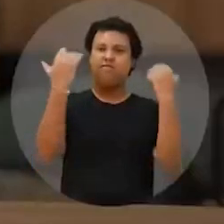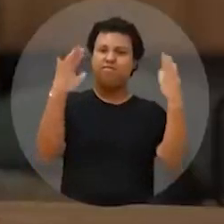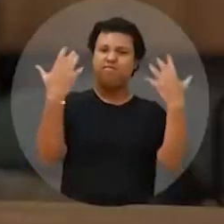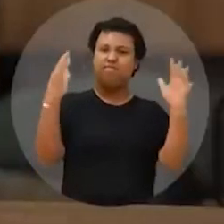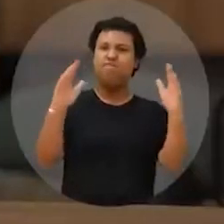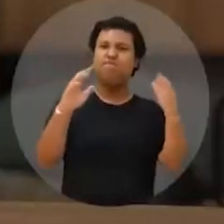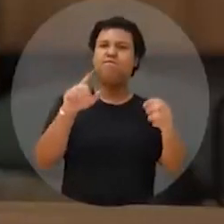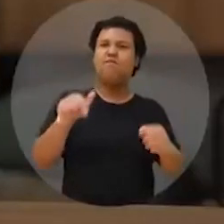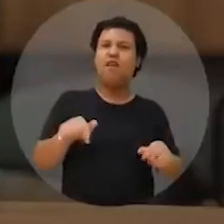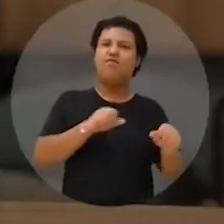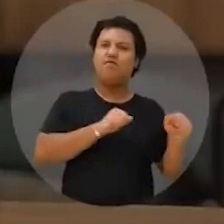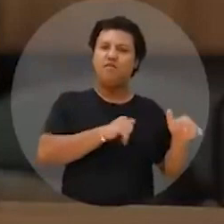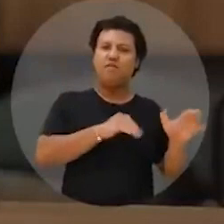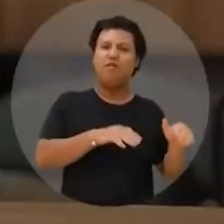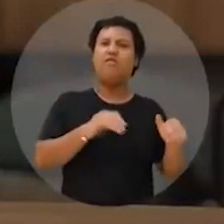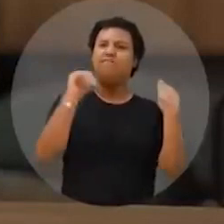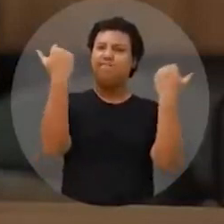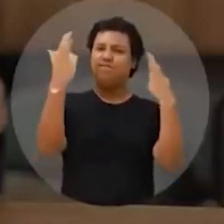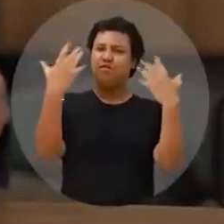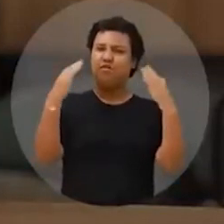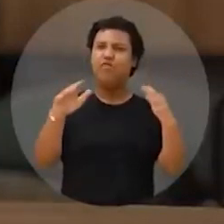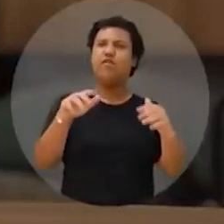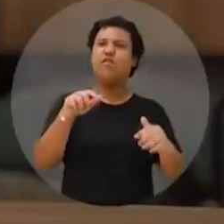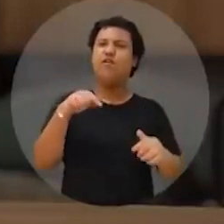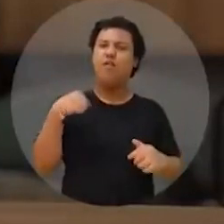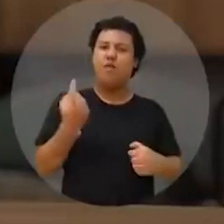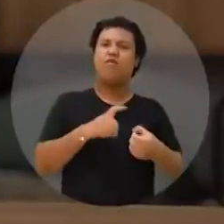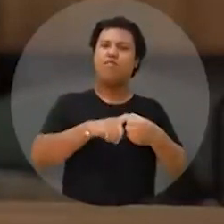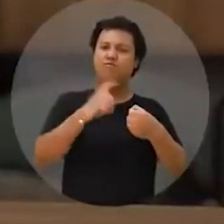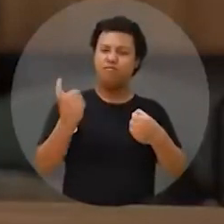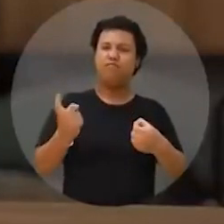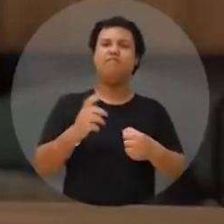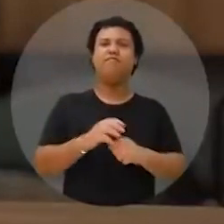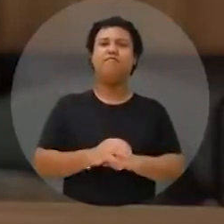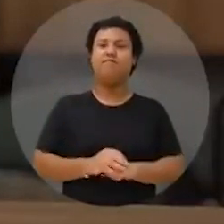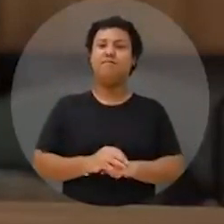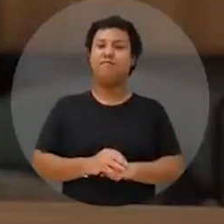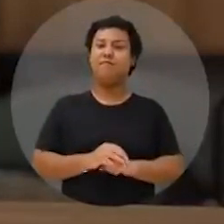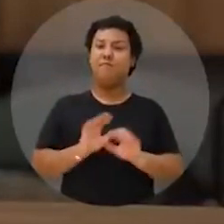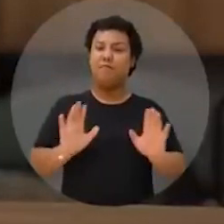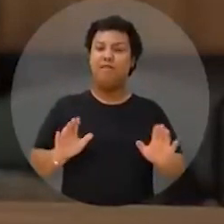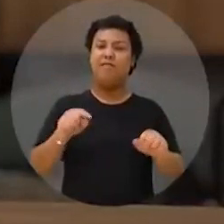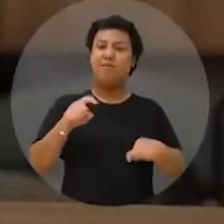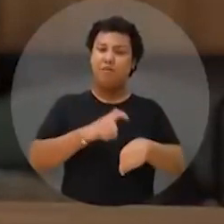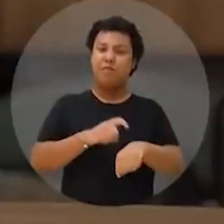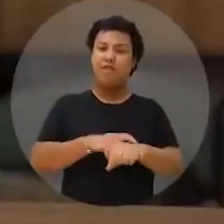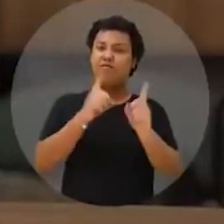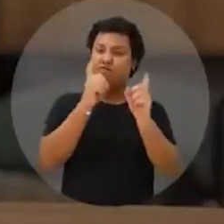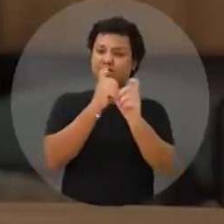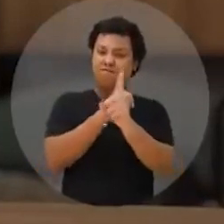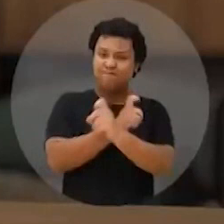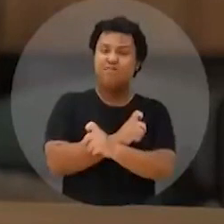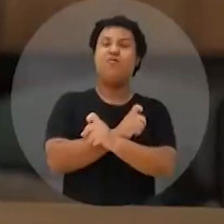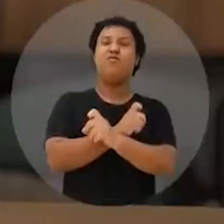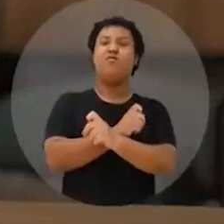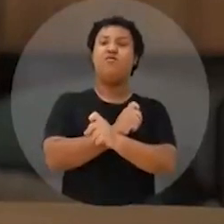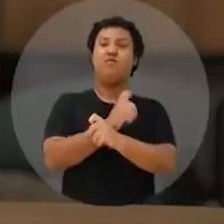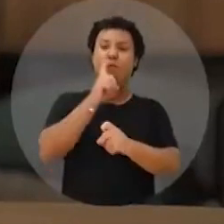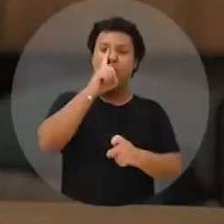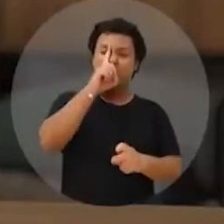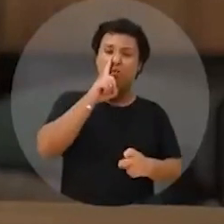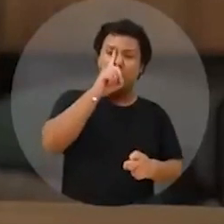Viva o 7 de setembro, viva a nossa independência. Porém, vivemos um momento grave. Nossa